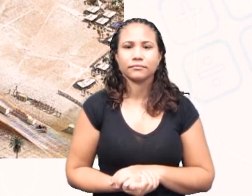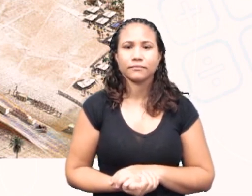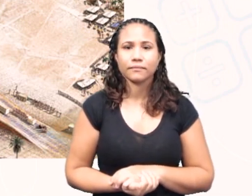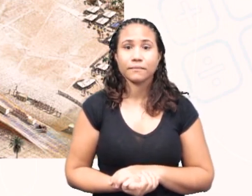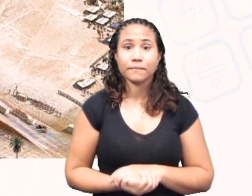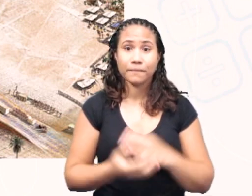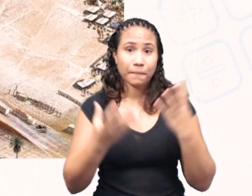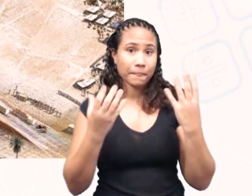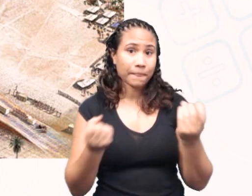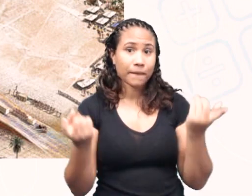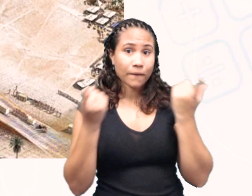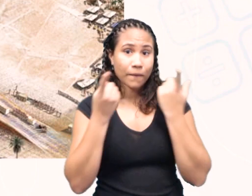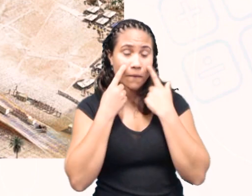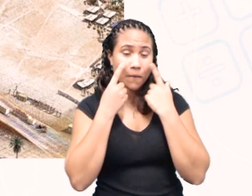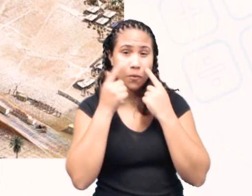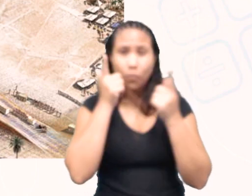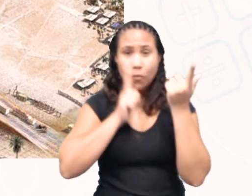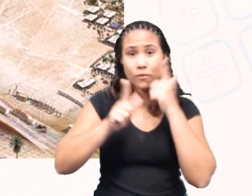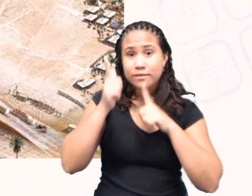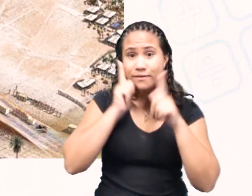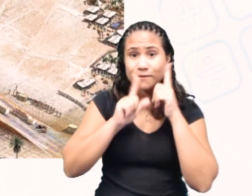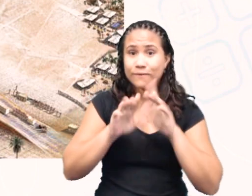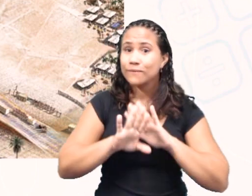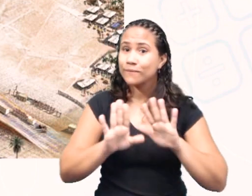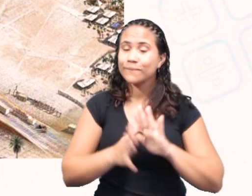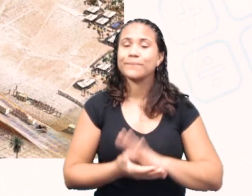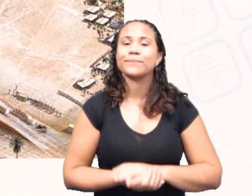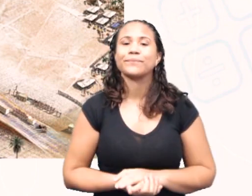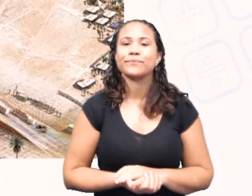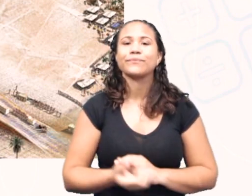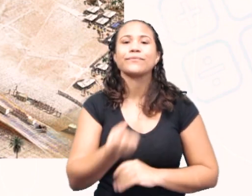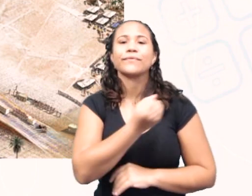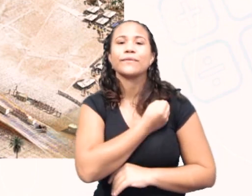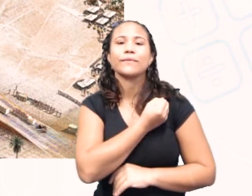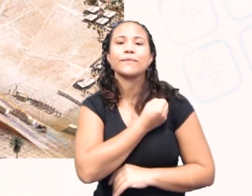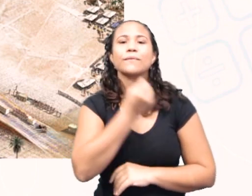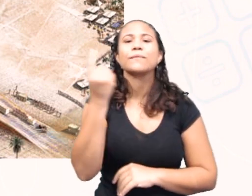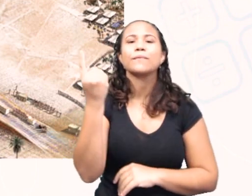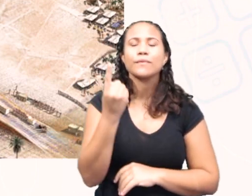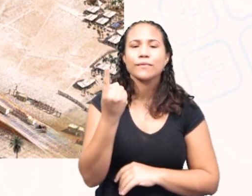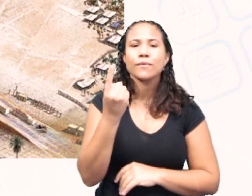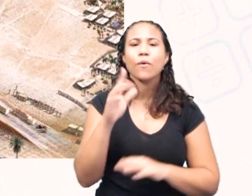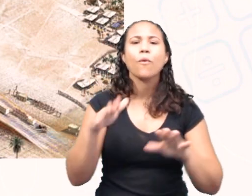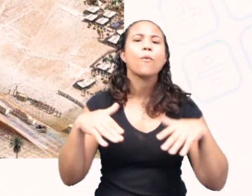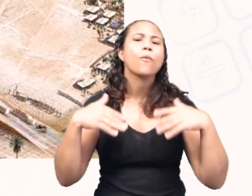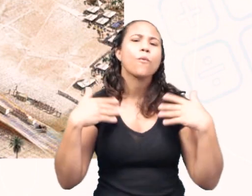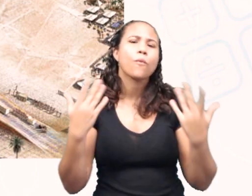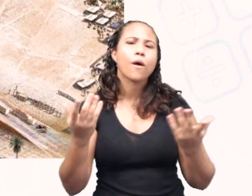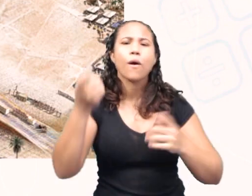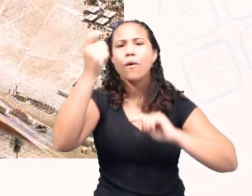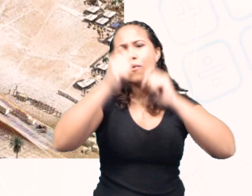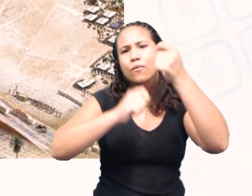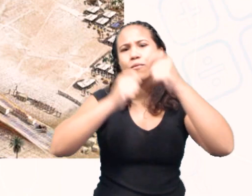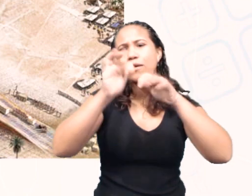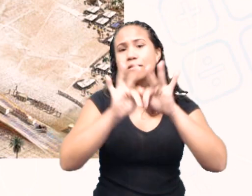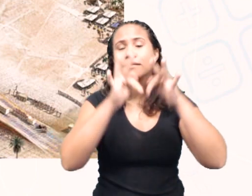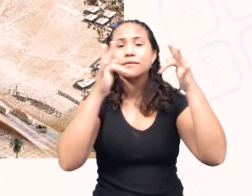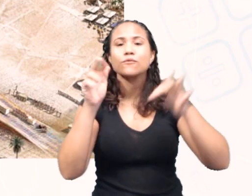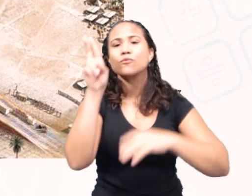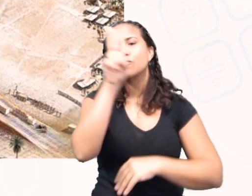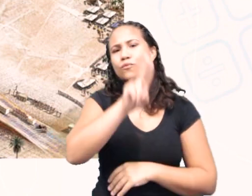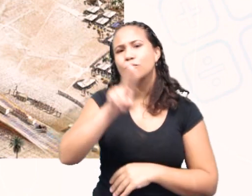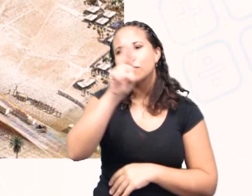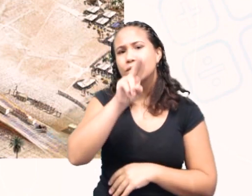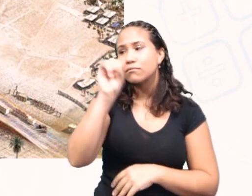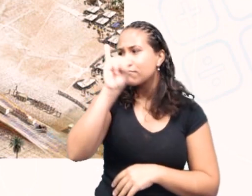Vamos lá, vamos ver se vocês conseguiram identificar. No número 1, qual seria a máquina simples que estaria sendo utilizada